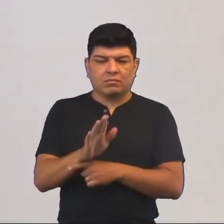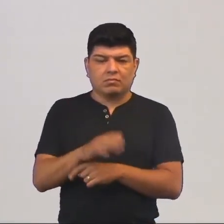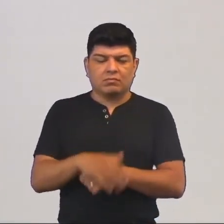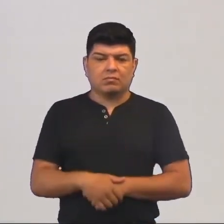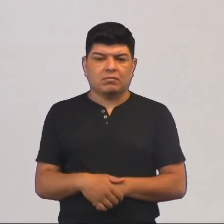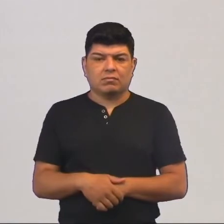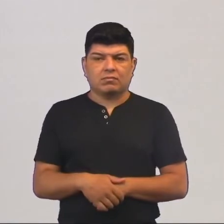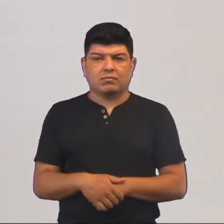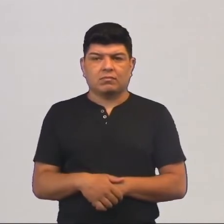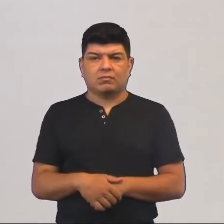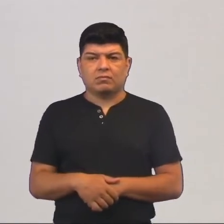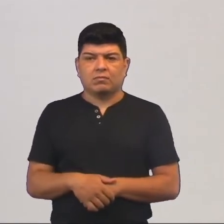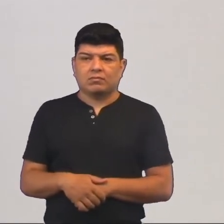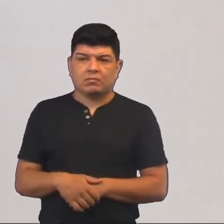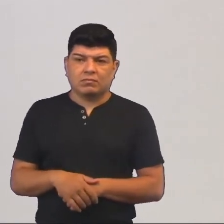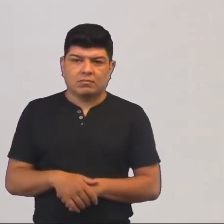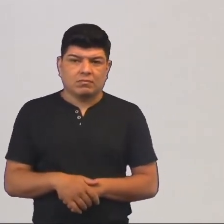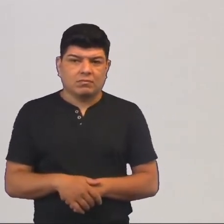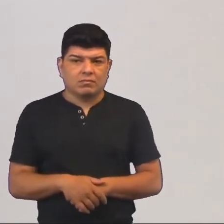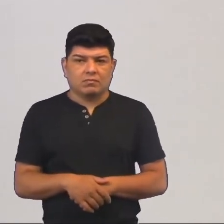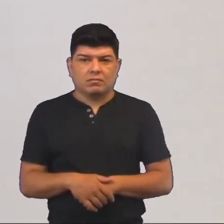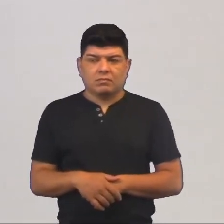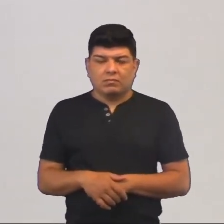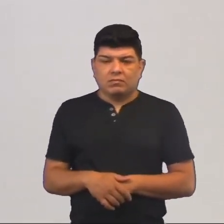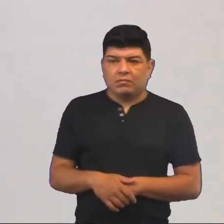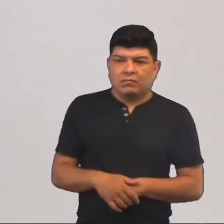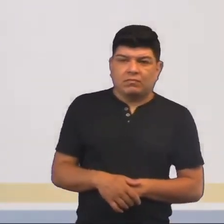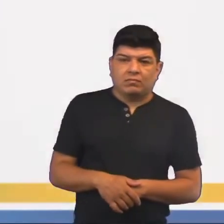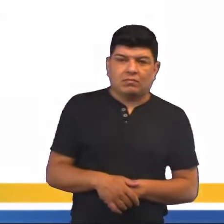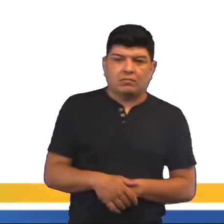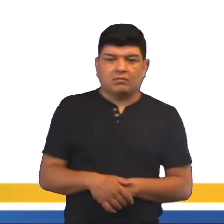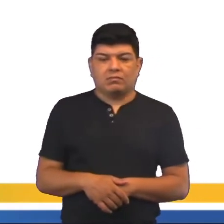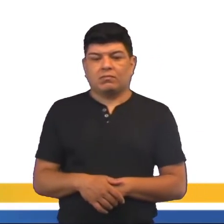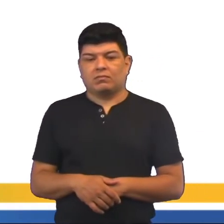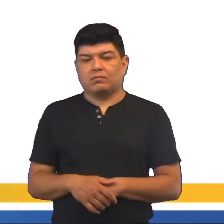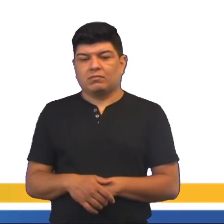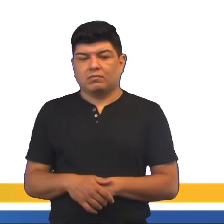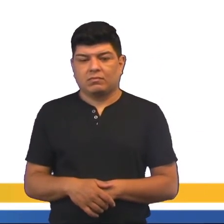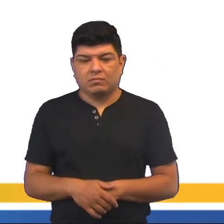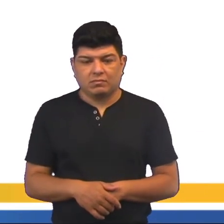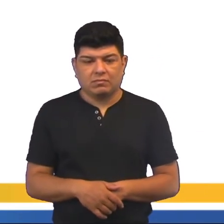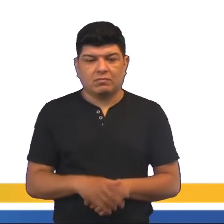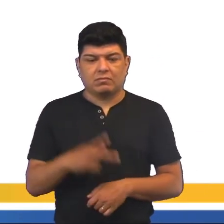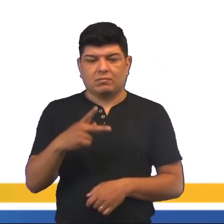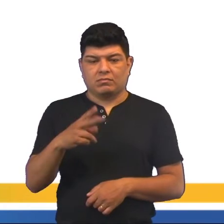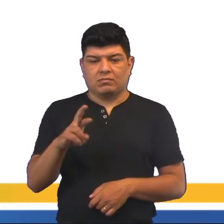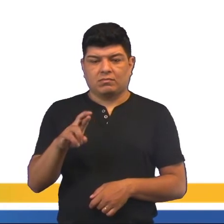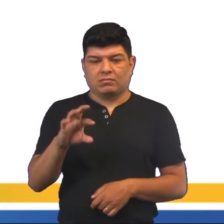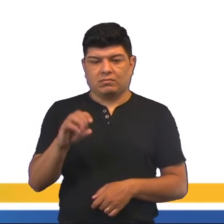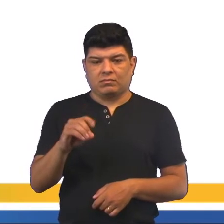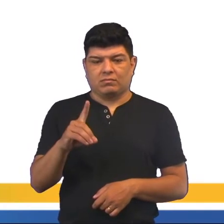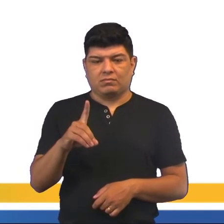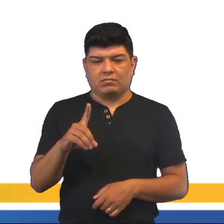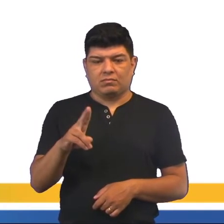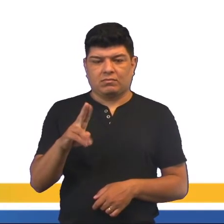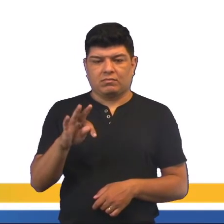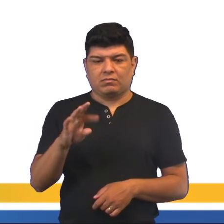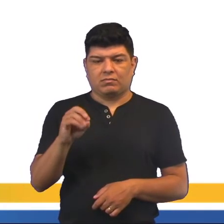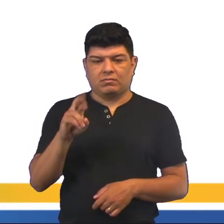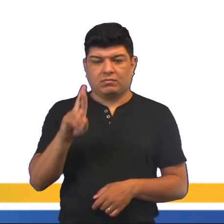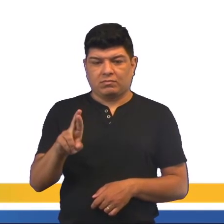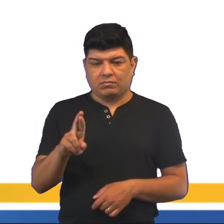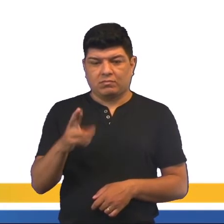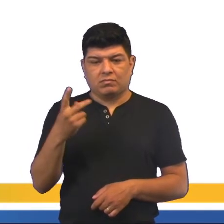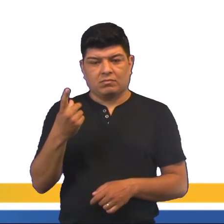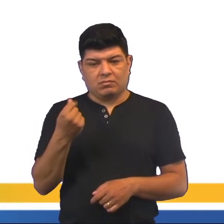o elenco. Tranquilo? Bom, nós temos aí o produtor, que é aquele que financia a